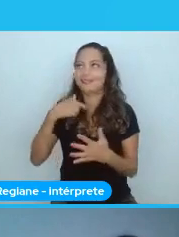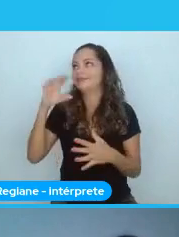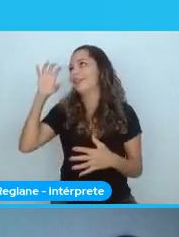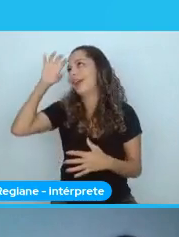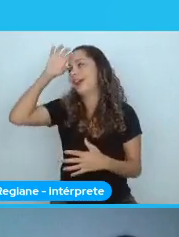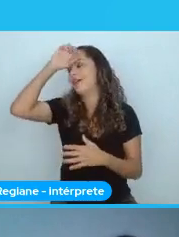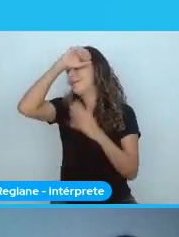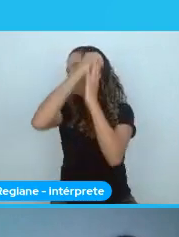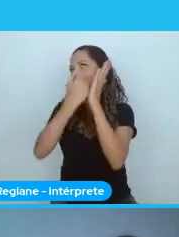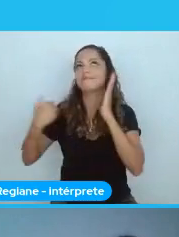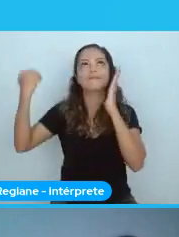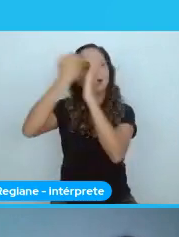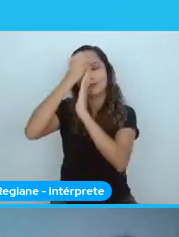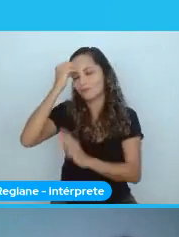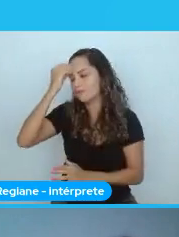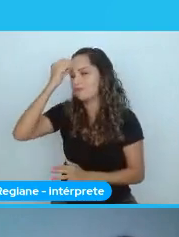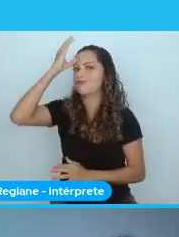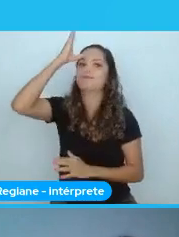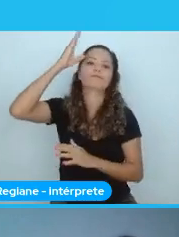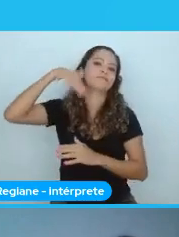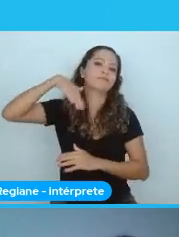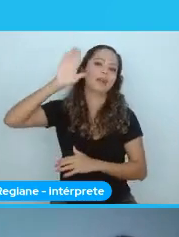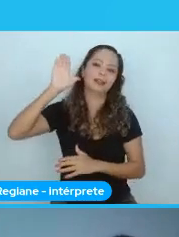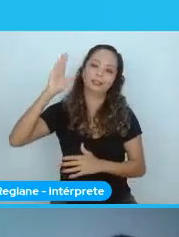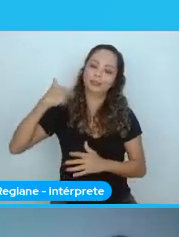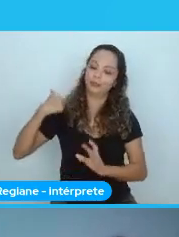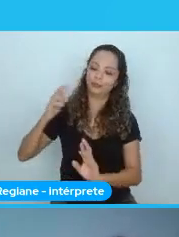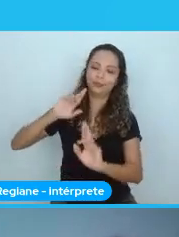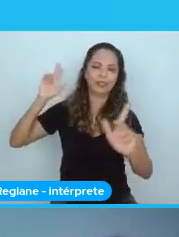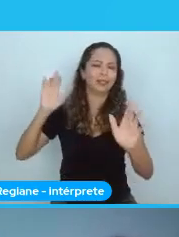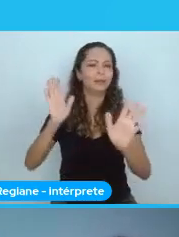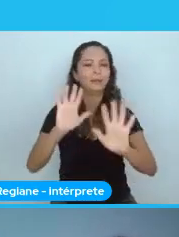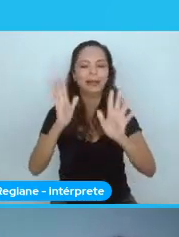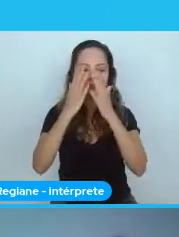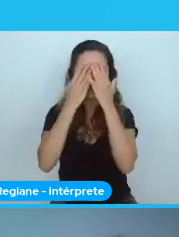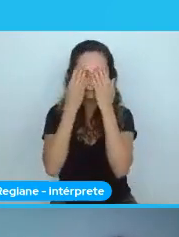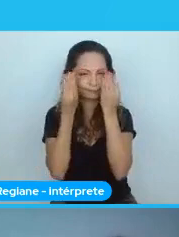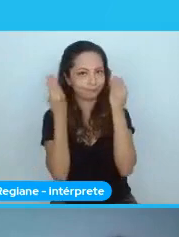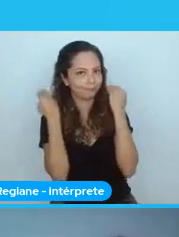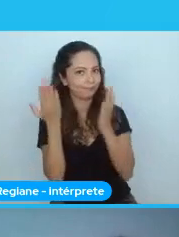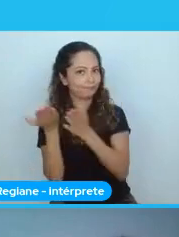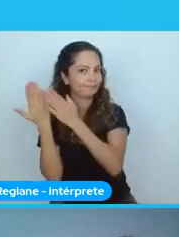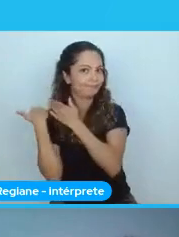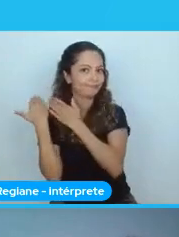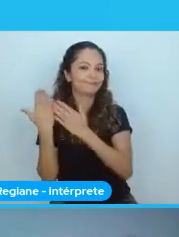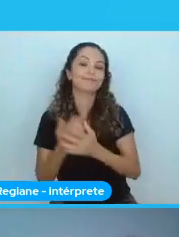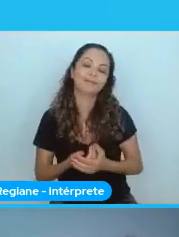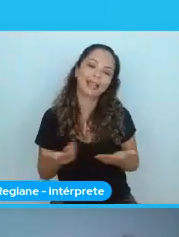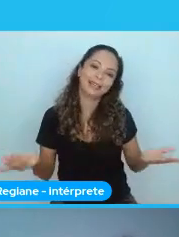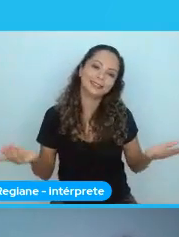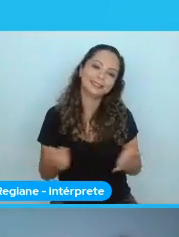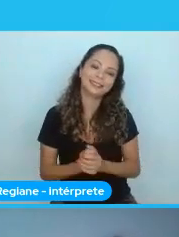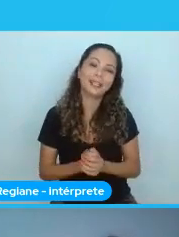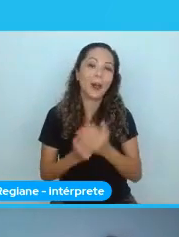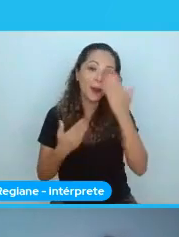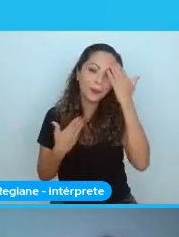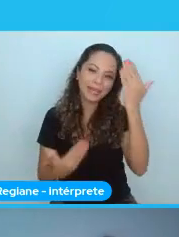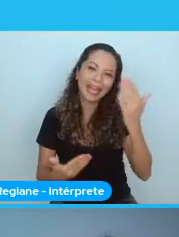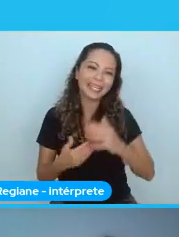caminho teria sido bem diferente, talvez, será? Mas a gente não vai pensar no ensino, né? É isso, gente. Obrigada.